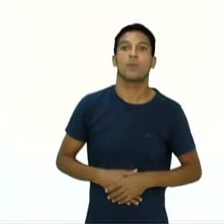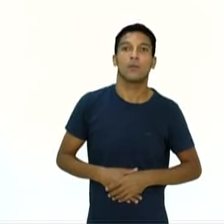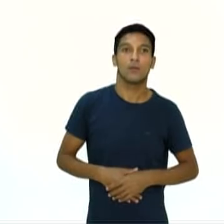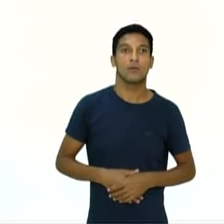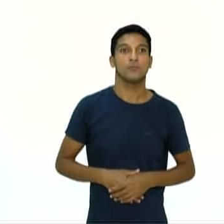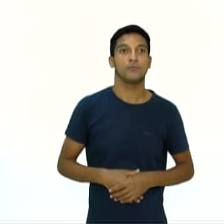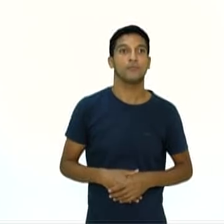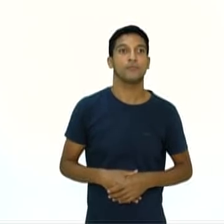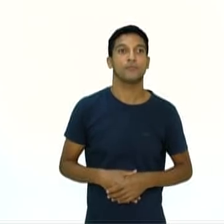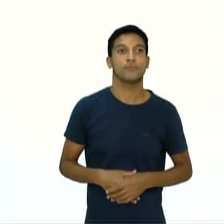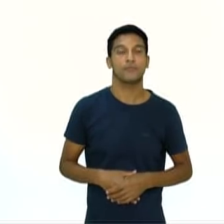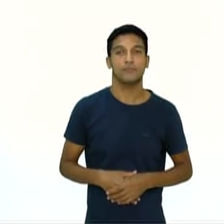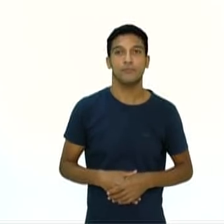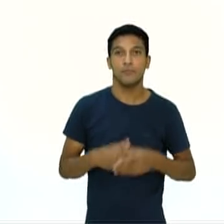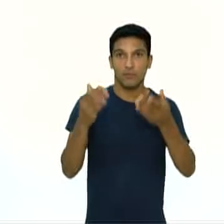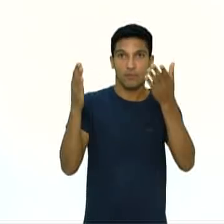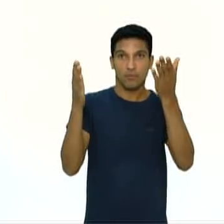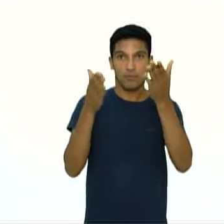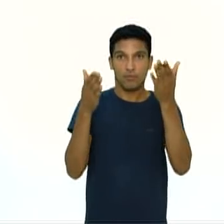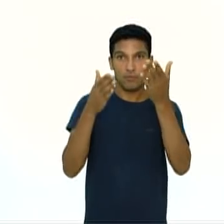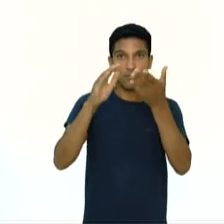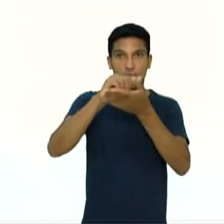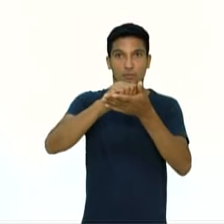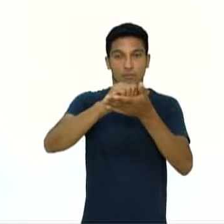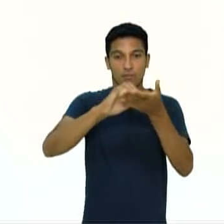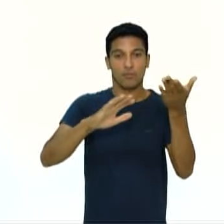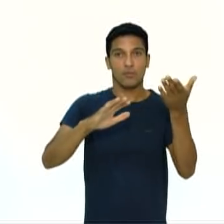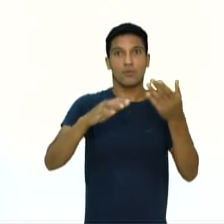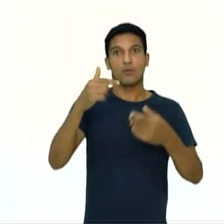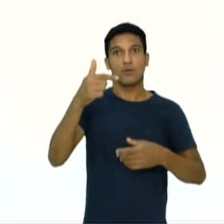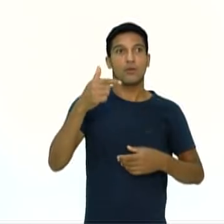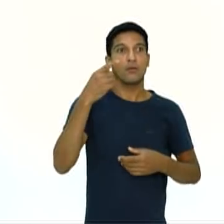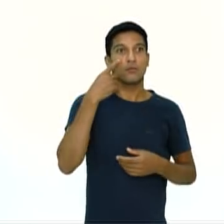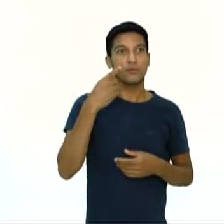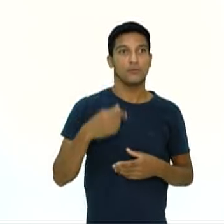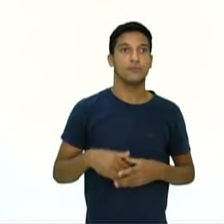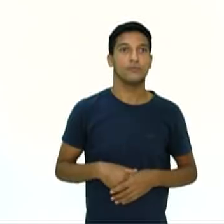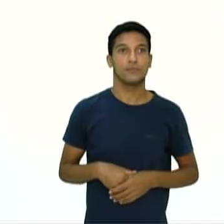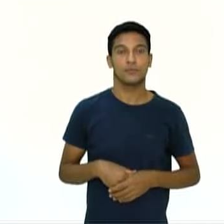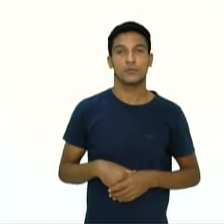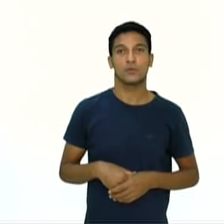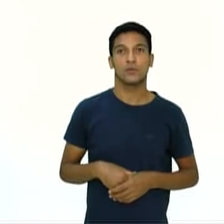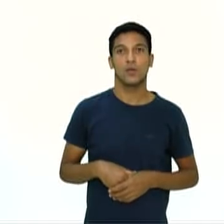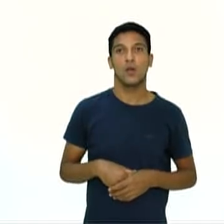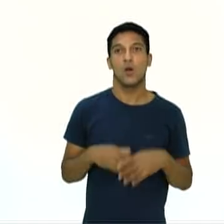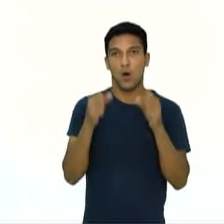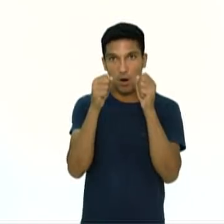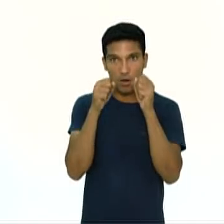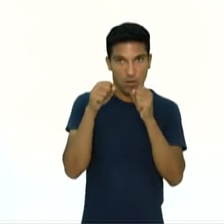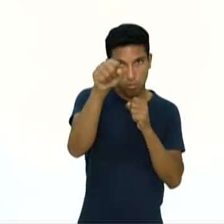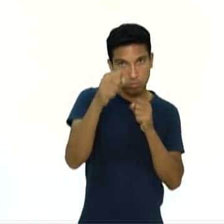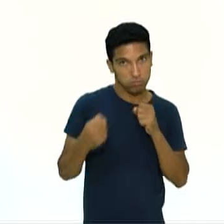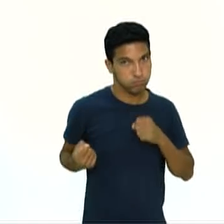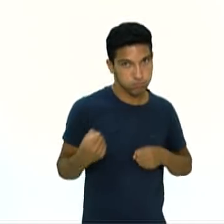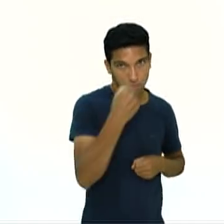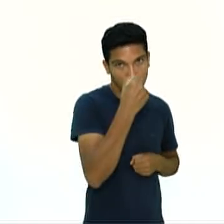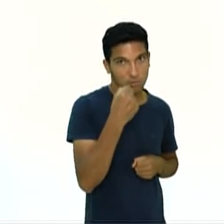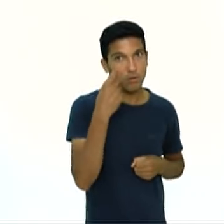Segundo exercício nosso. Durante a luta, os competidores estão em constante